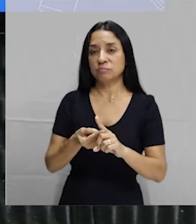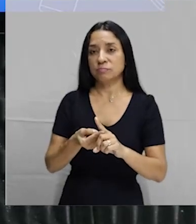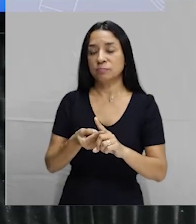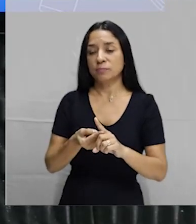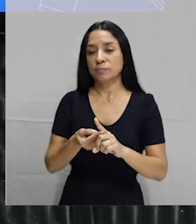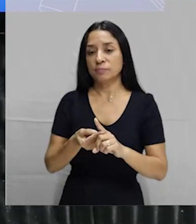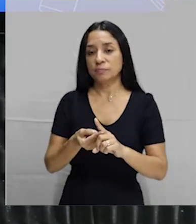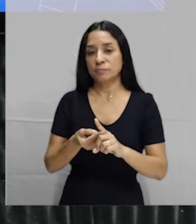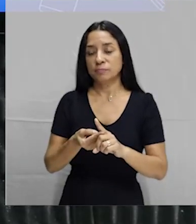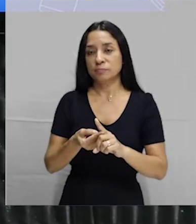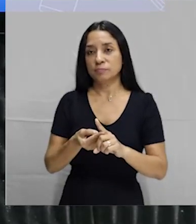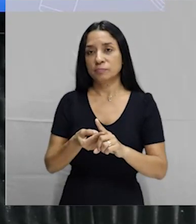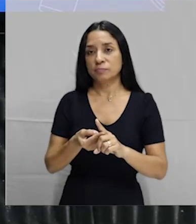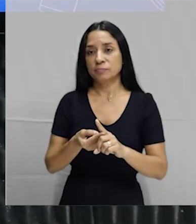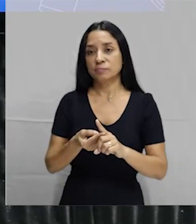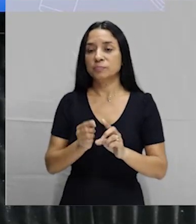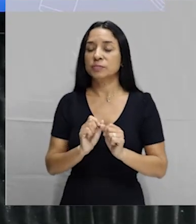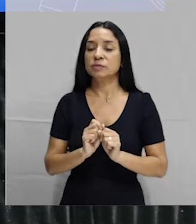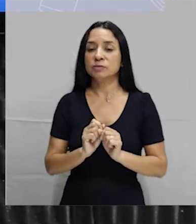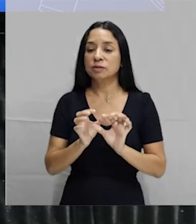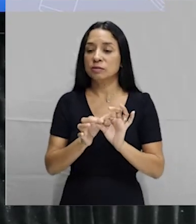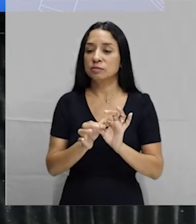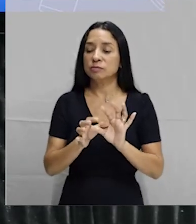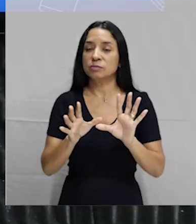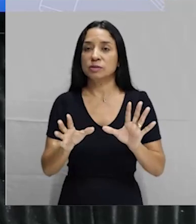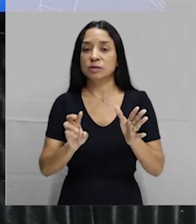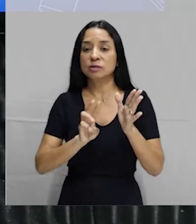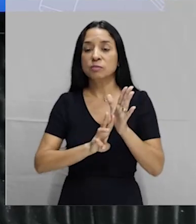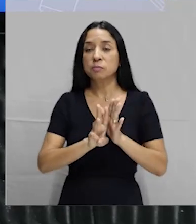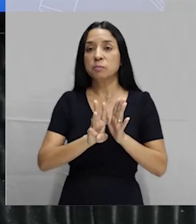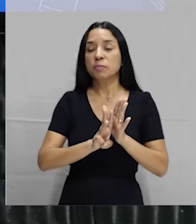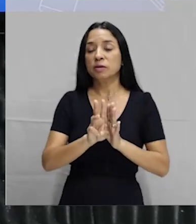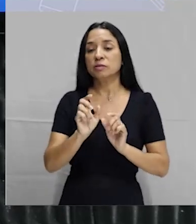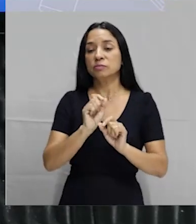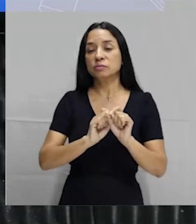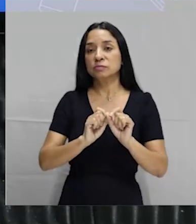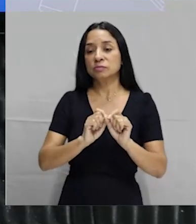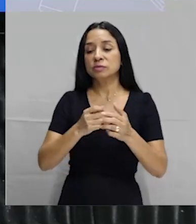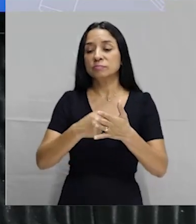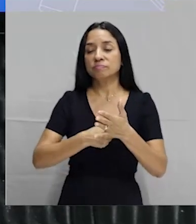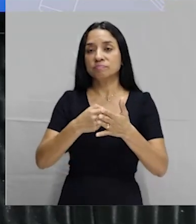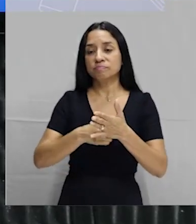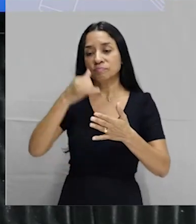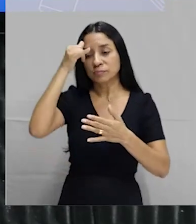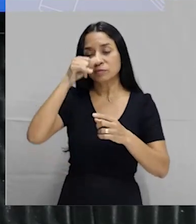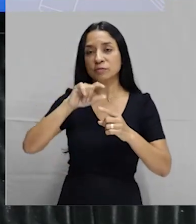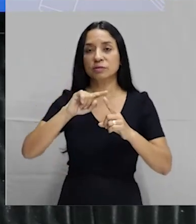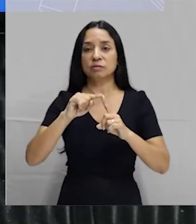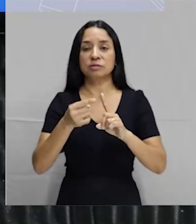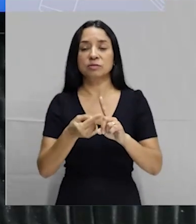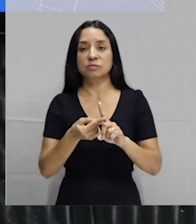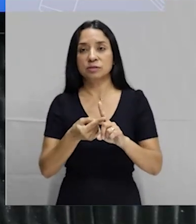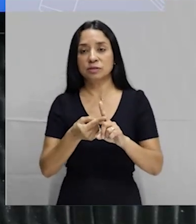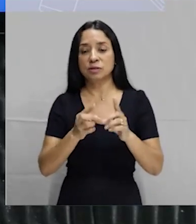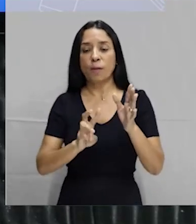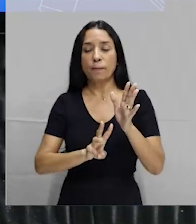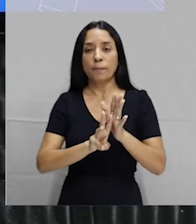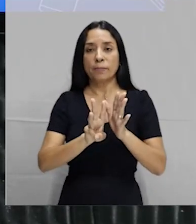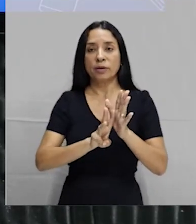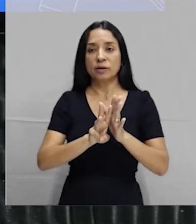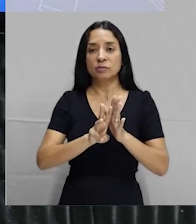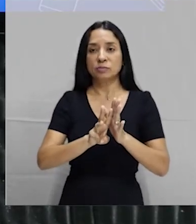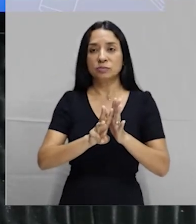lançar a mão de métodos que tentem evitar a gravidez, que são chamados de métodos